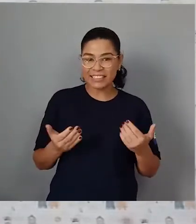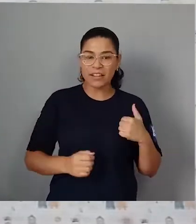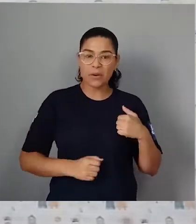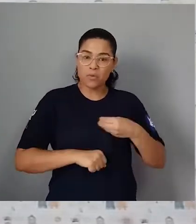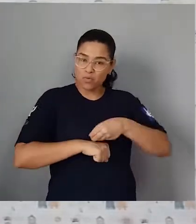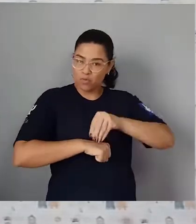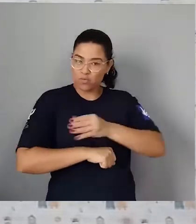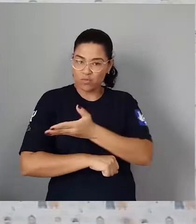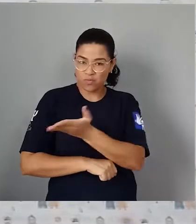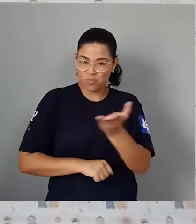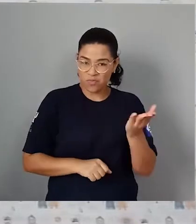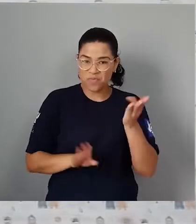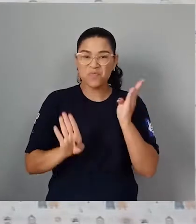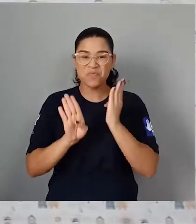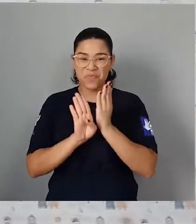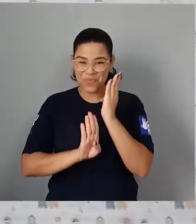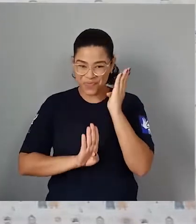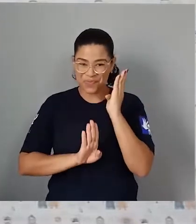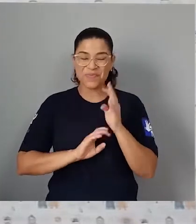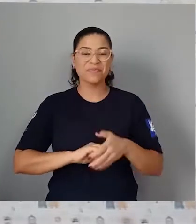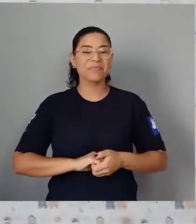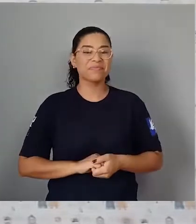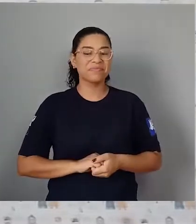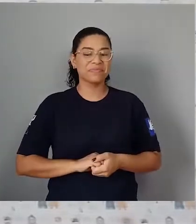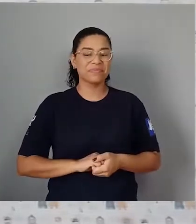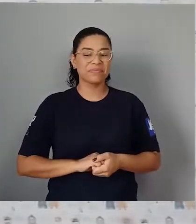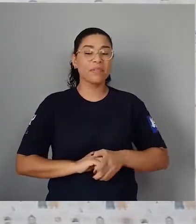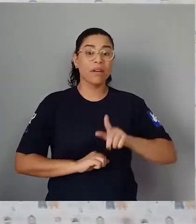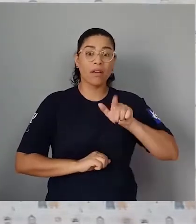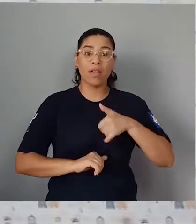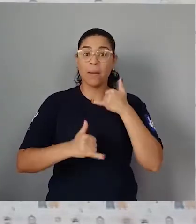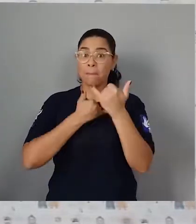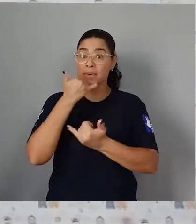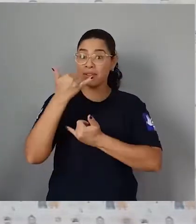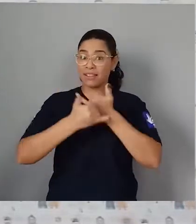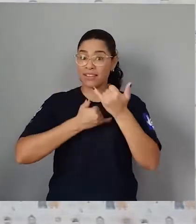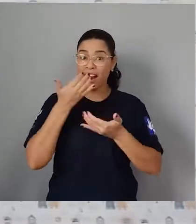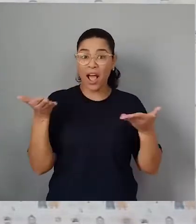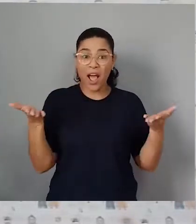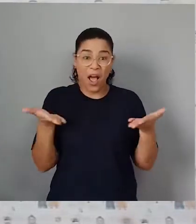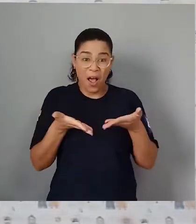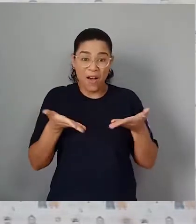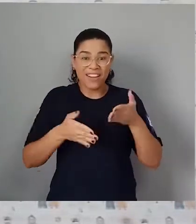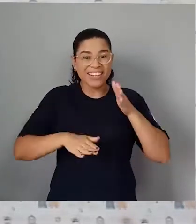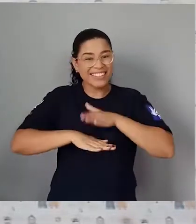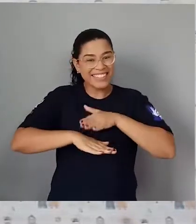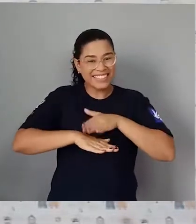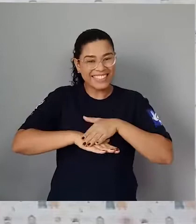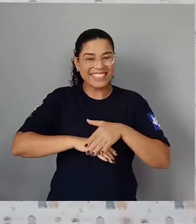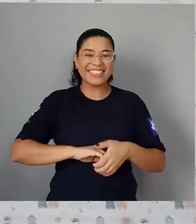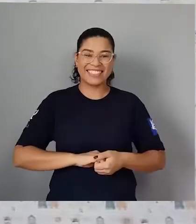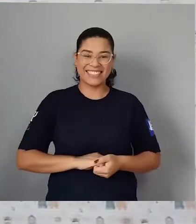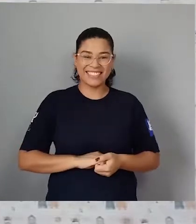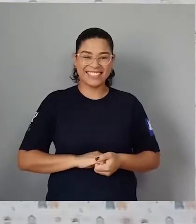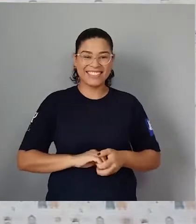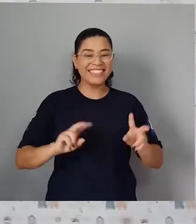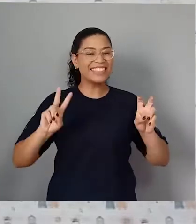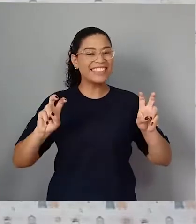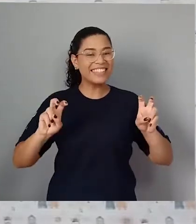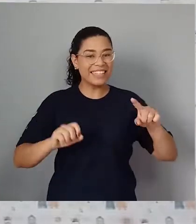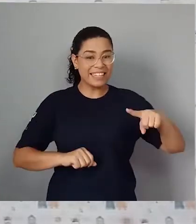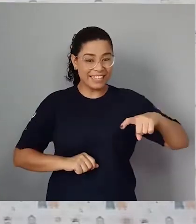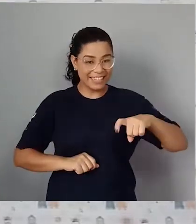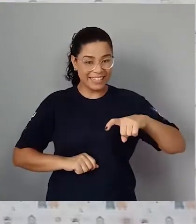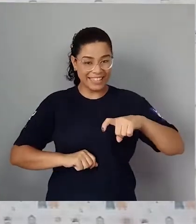algumas ditas. Uma delas é essa brincadeira que eu vou fazer com vocês, que se chama Lagarta